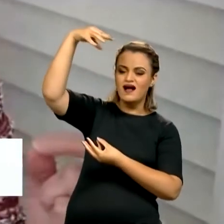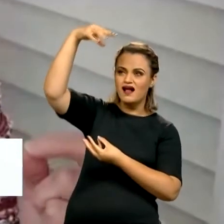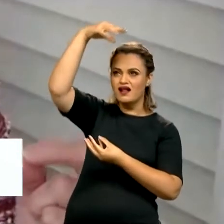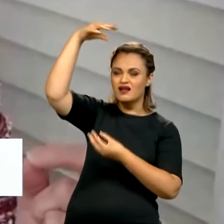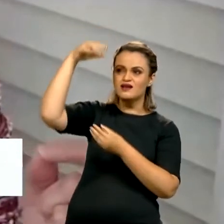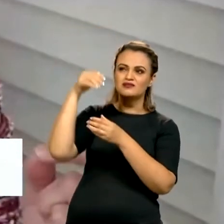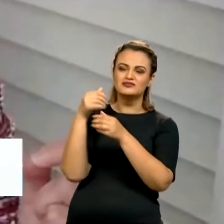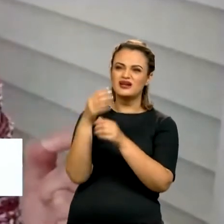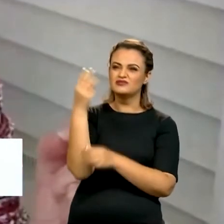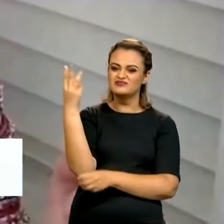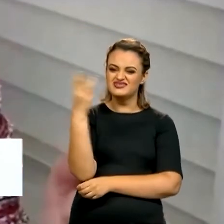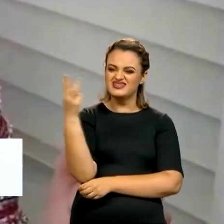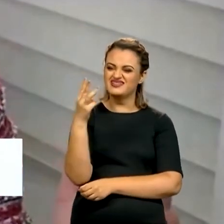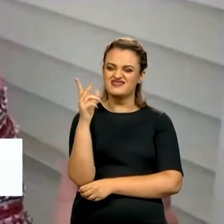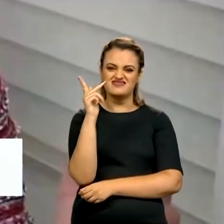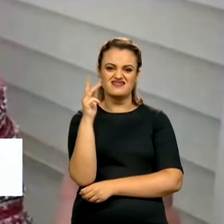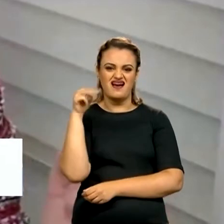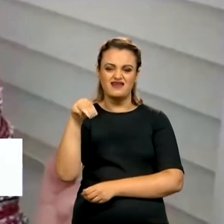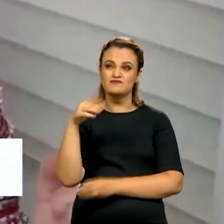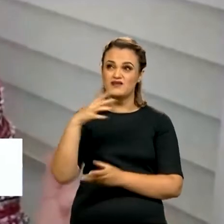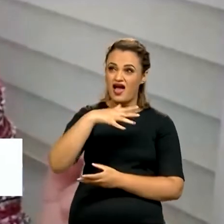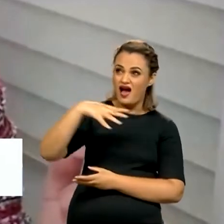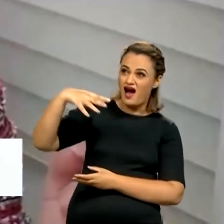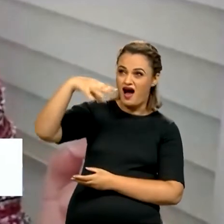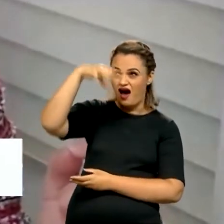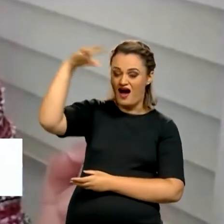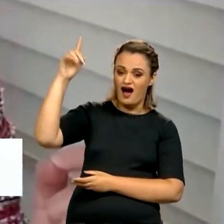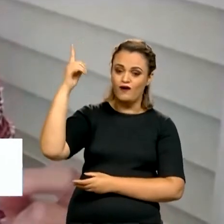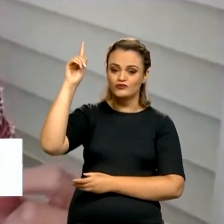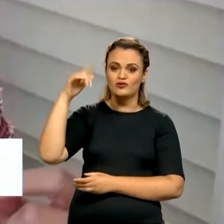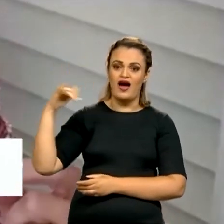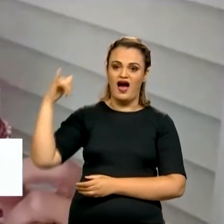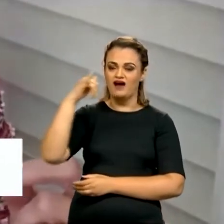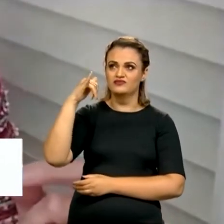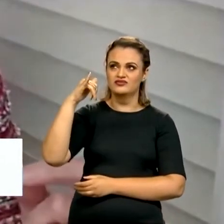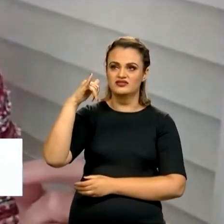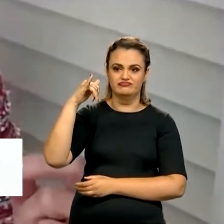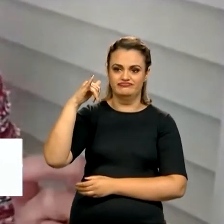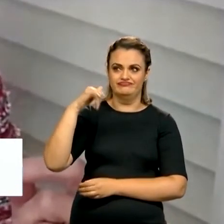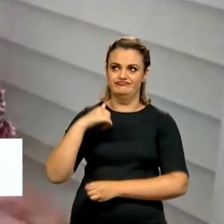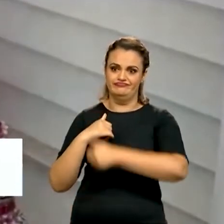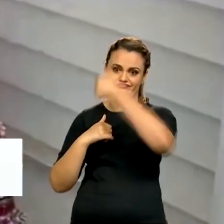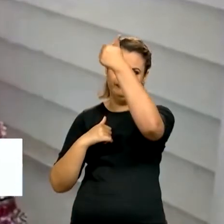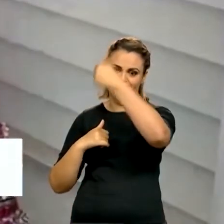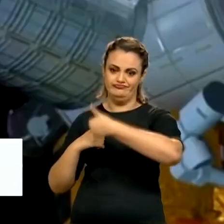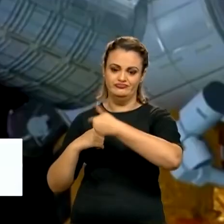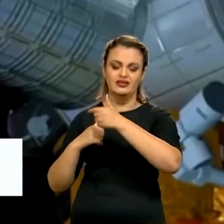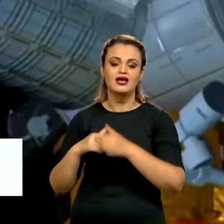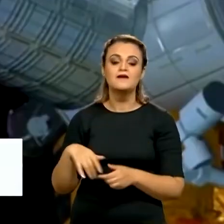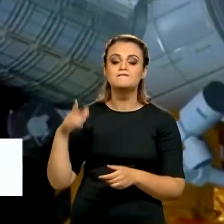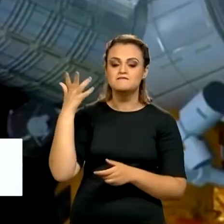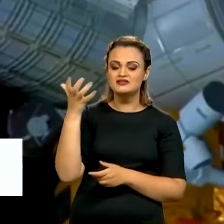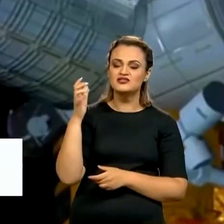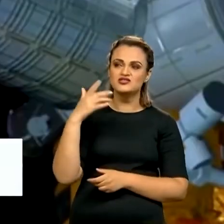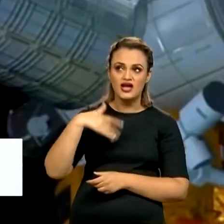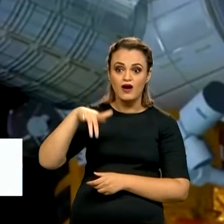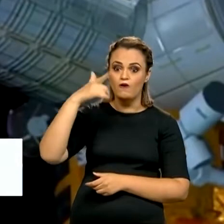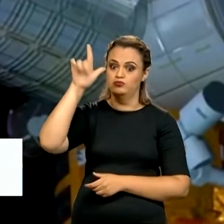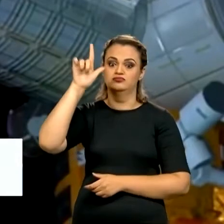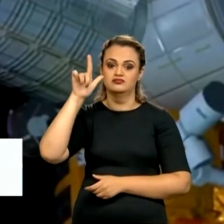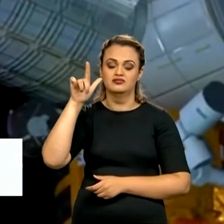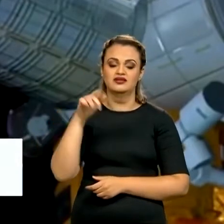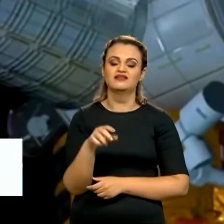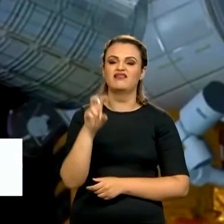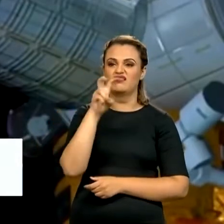33 quilômetros de altura, que é bem mais alto do que os aviões, mas ainda não é o que a gente quer botar no espaço em si, que